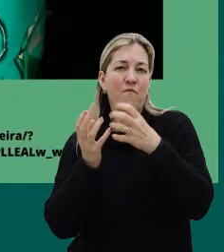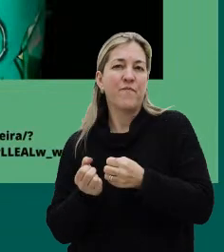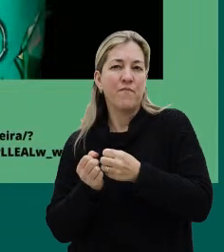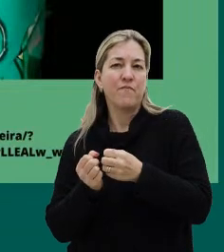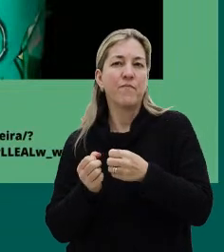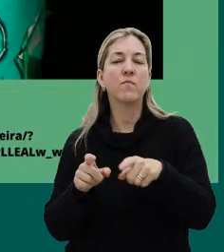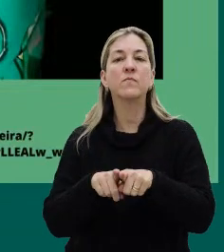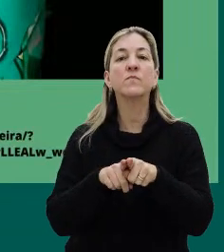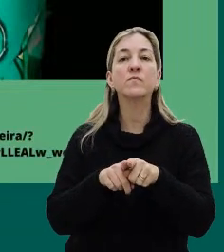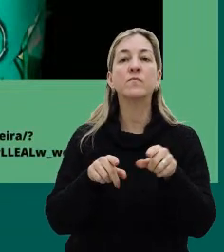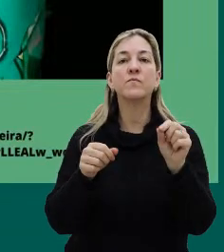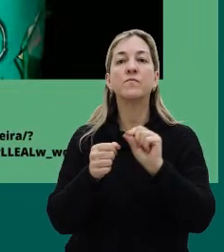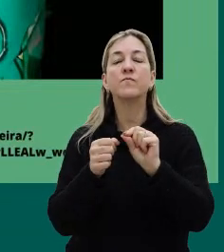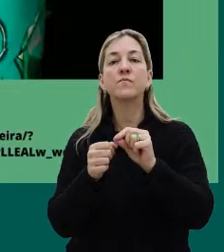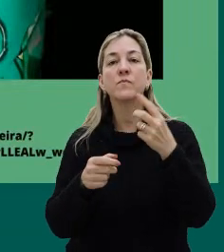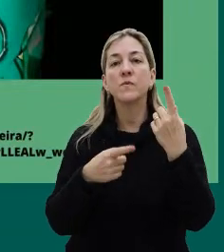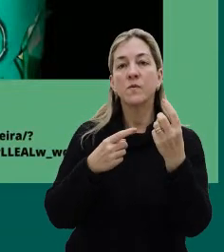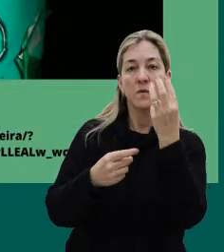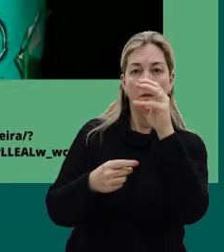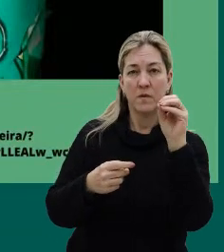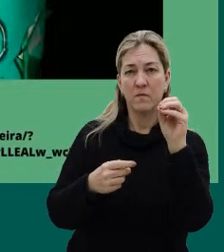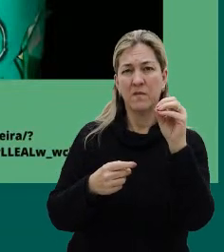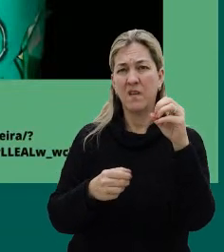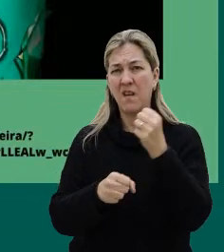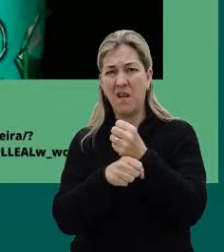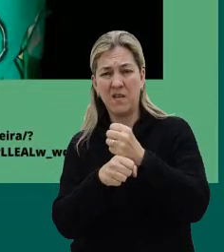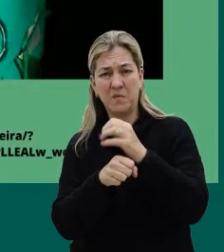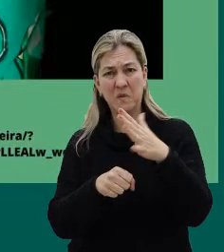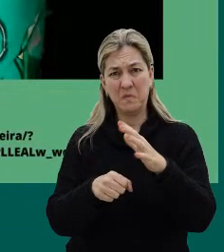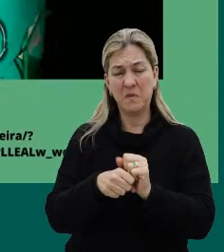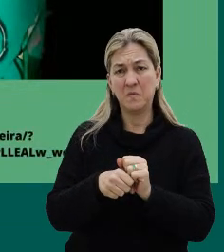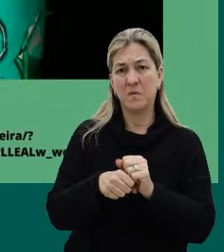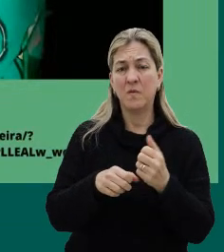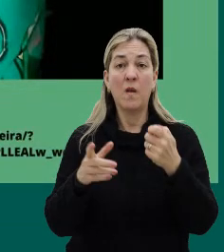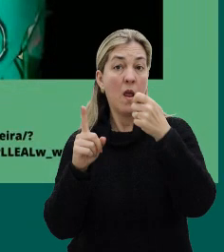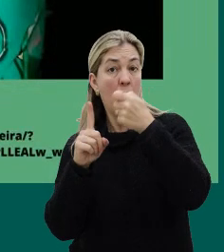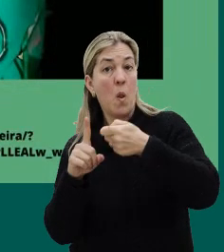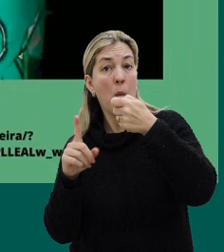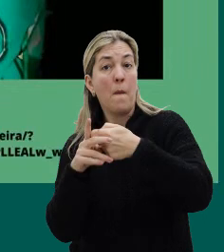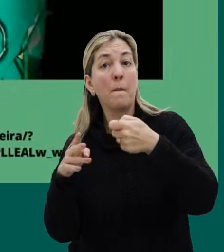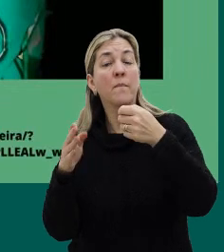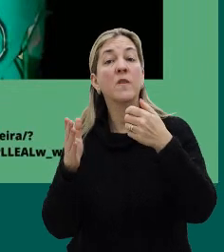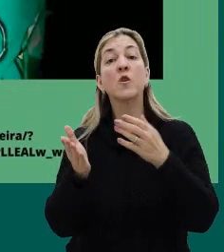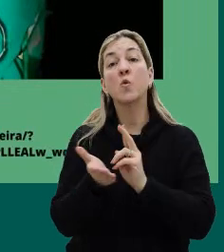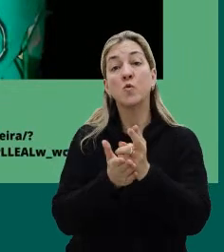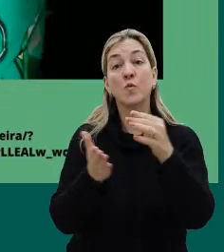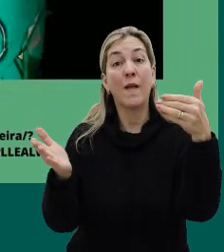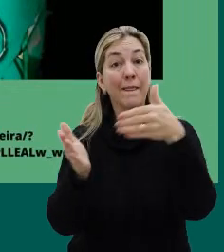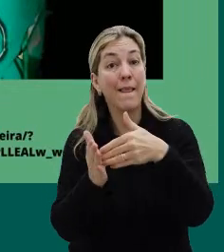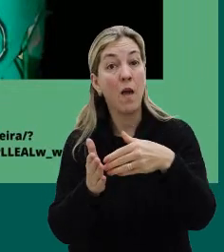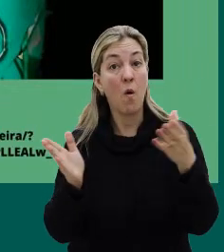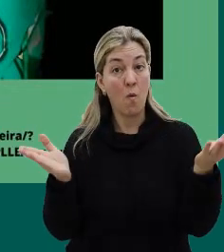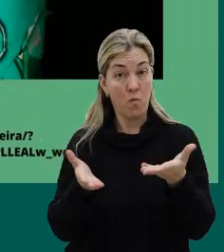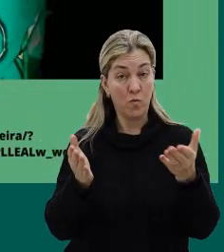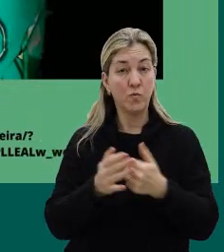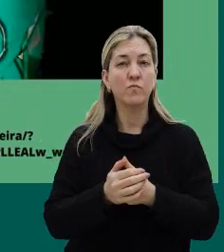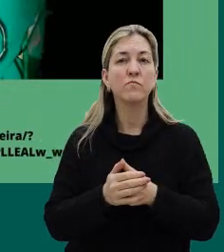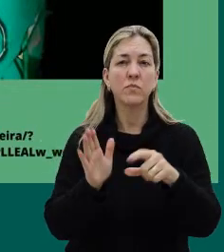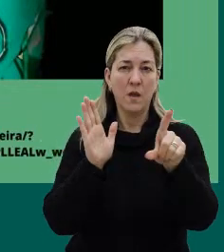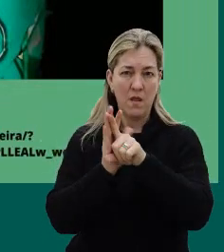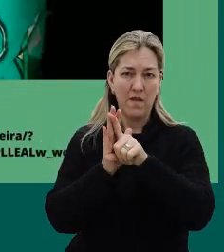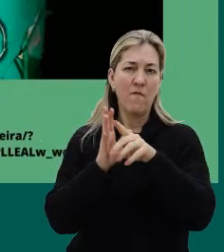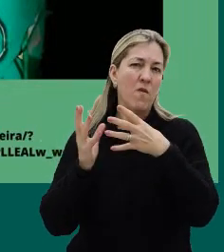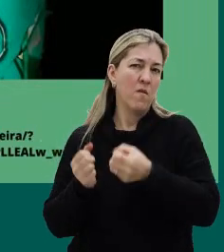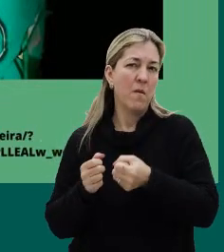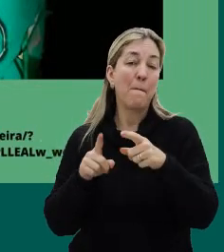houve esse período aí de 30 anos, né, dessa luta, que continua até hoje, né, porque a lei foi promulgada, mas